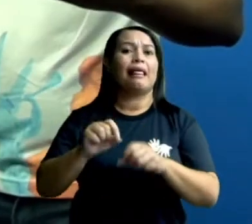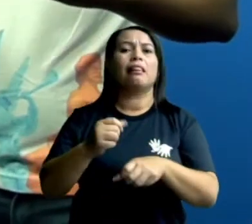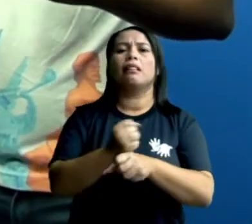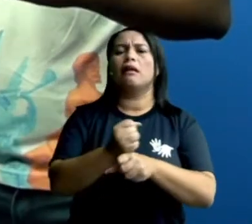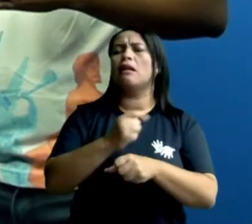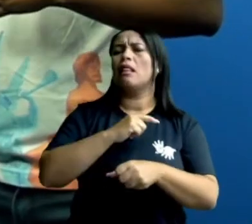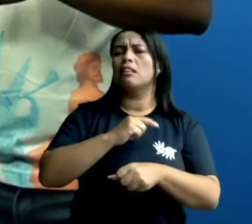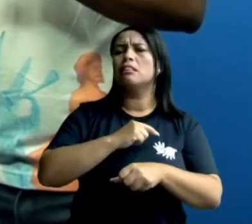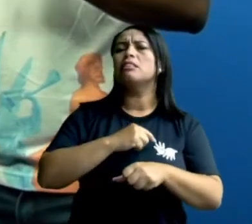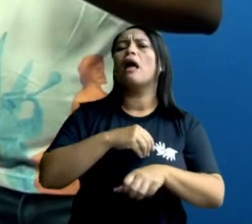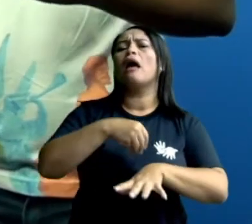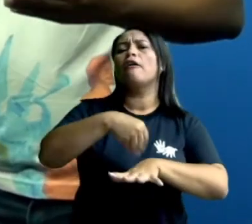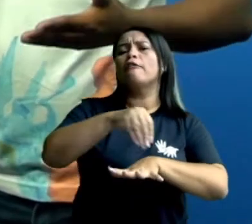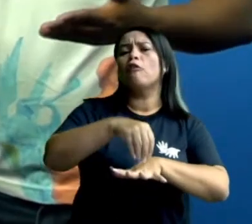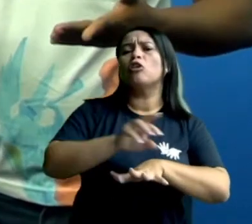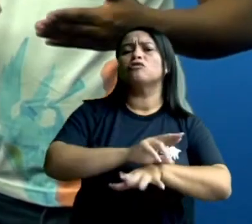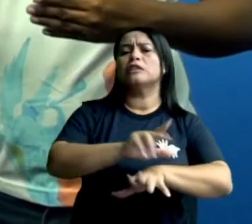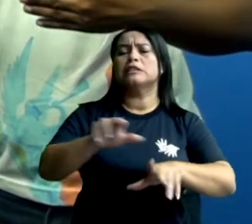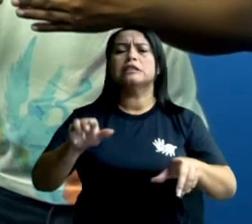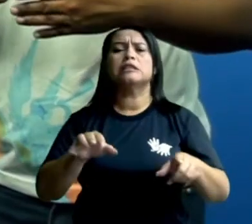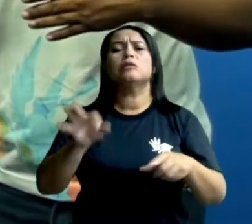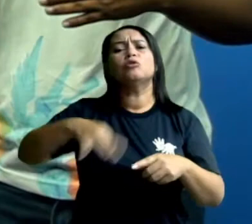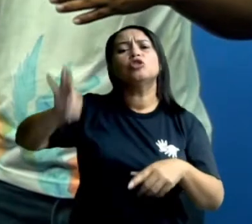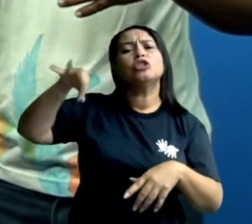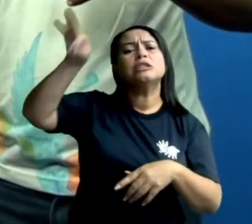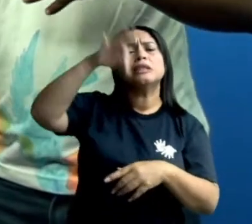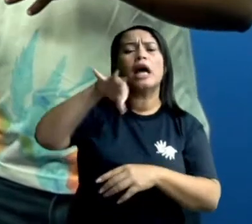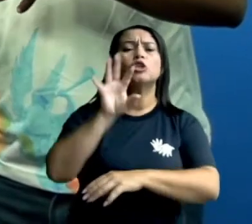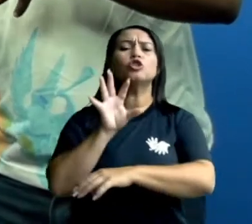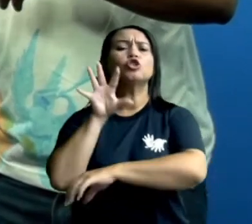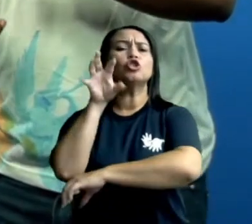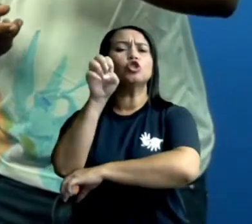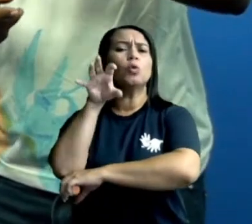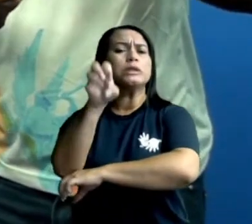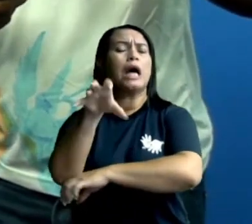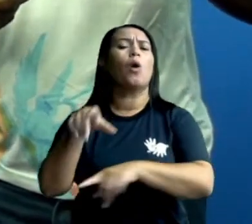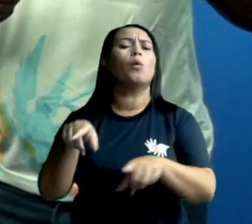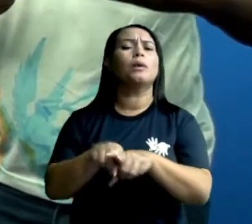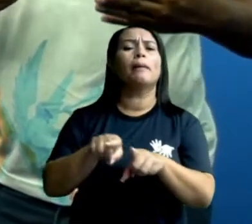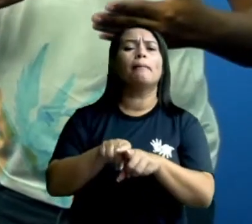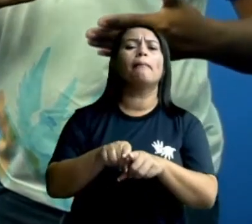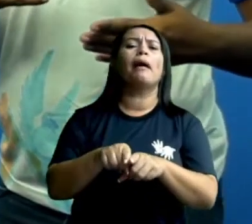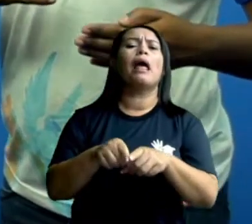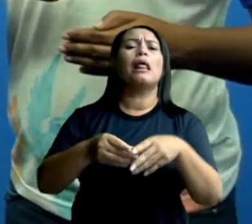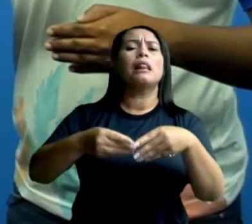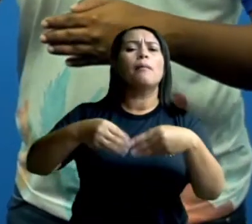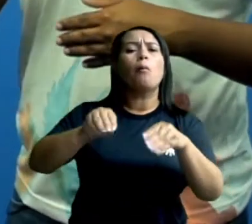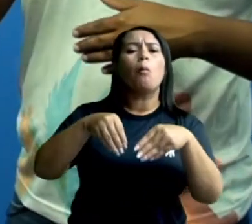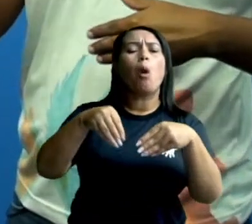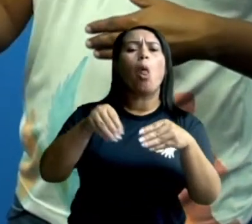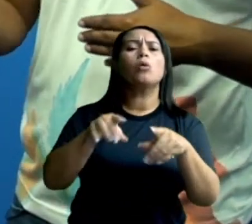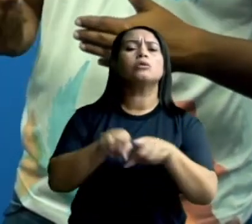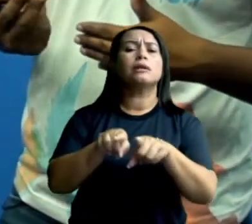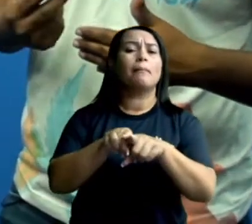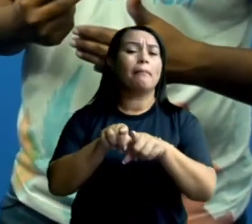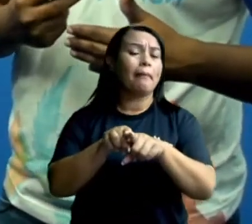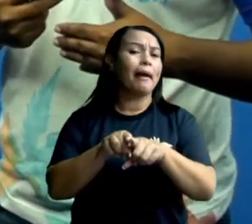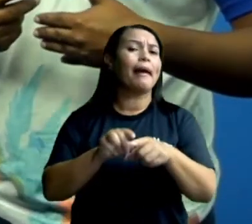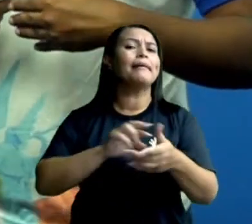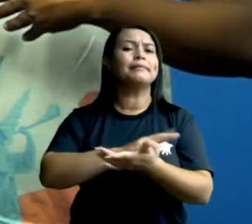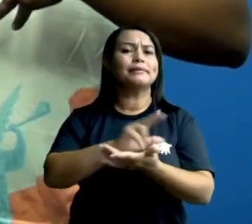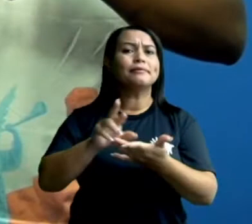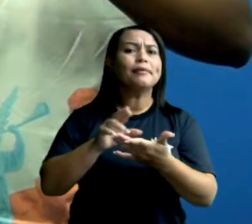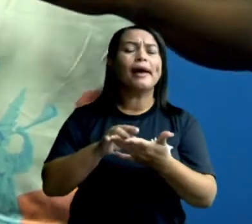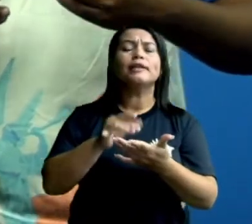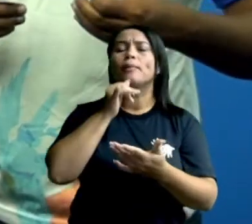tipos, né? Fósseis de insetos, fósseis de dinossauros, de moluscos, equinodermos, como as estrelas